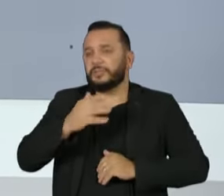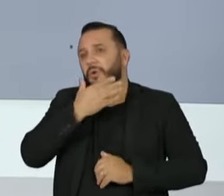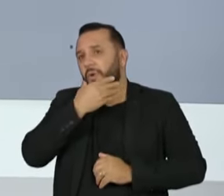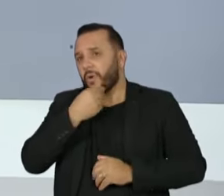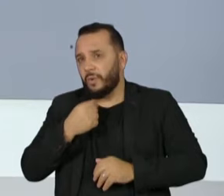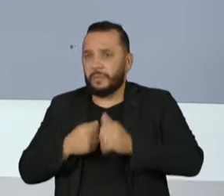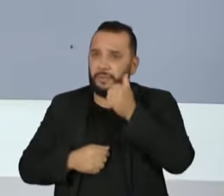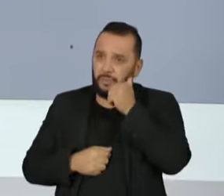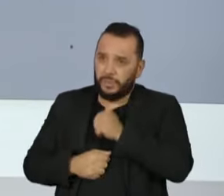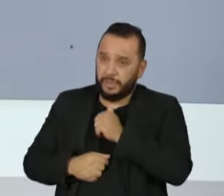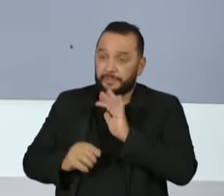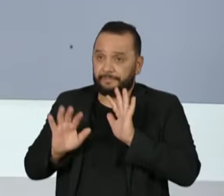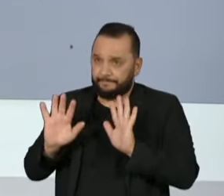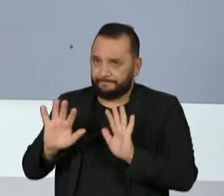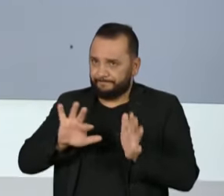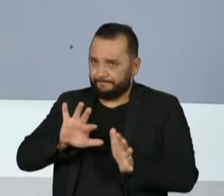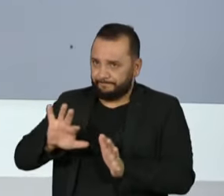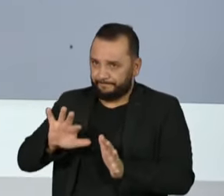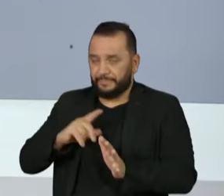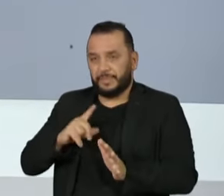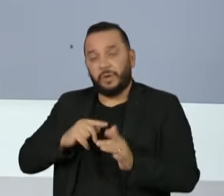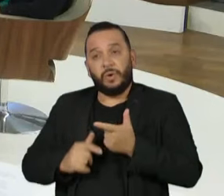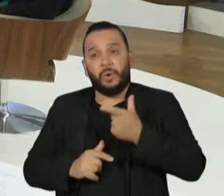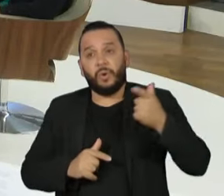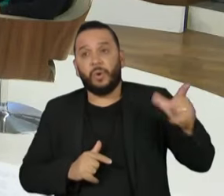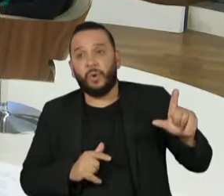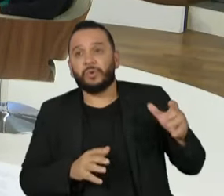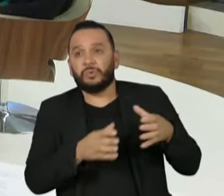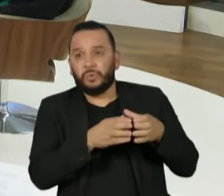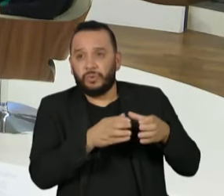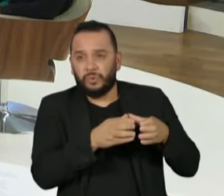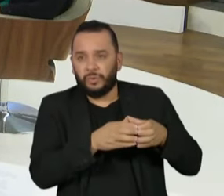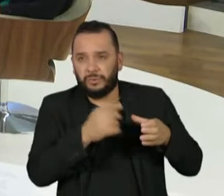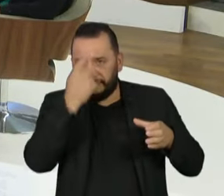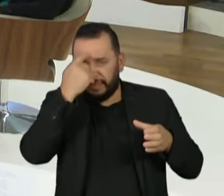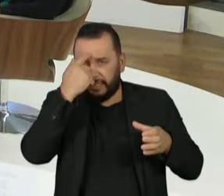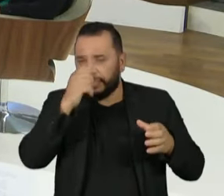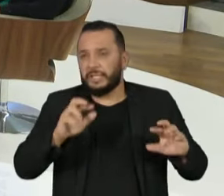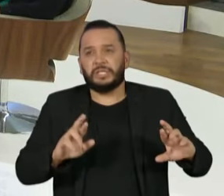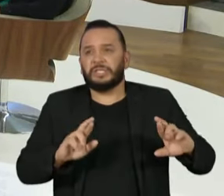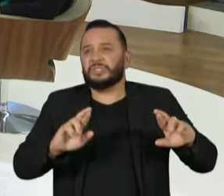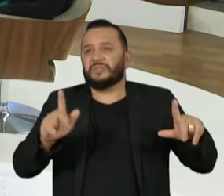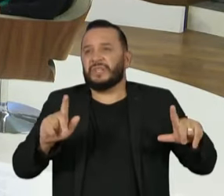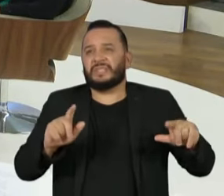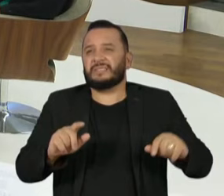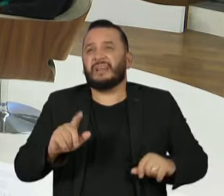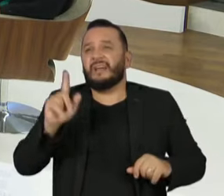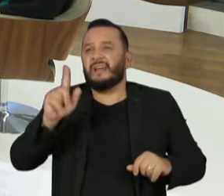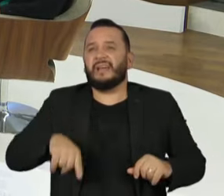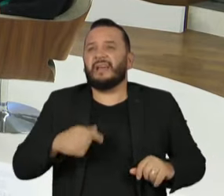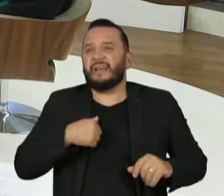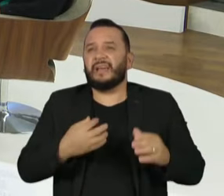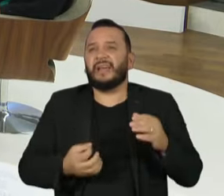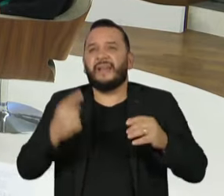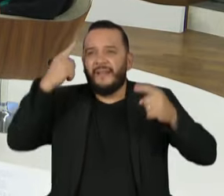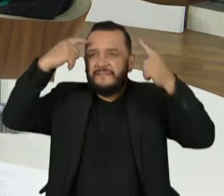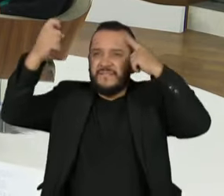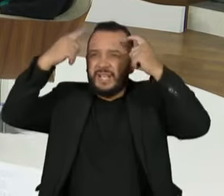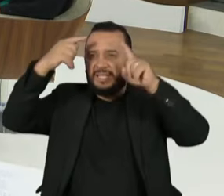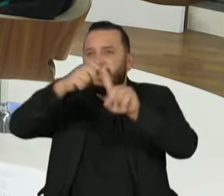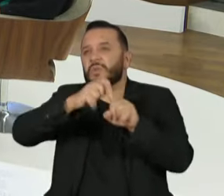Outra corrente já diz que tudo isso, essas supostas diferenças, não passam de construção social. Seriam